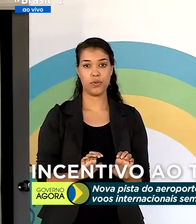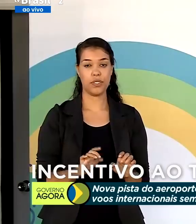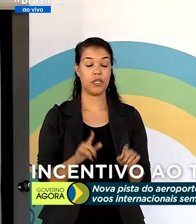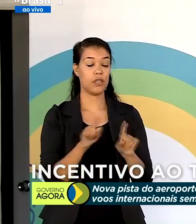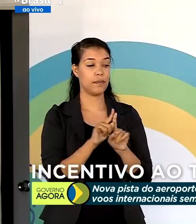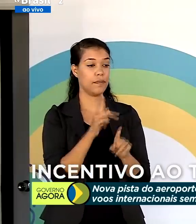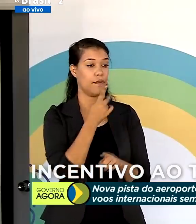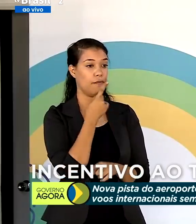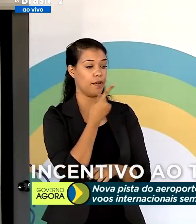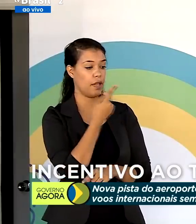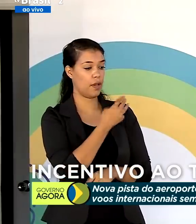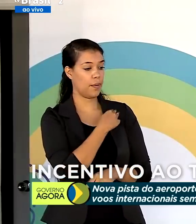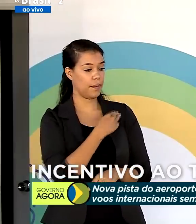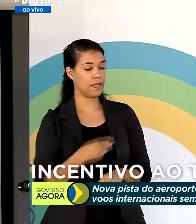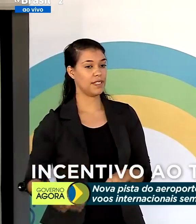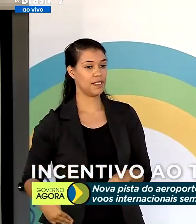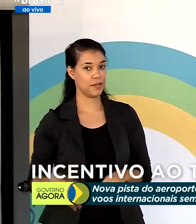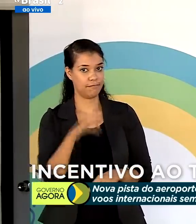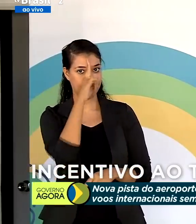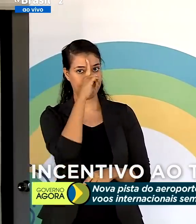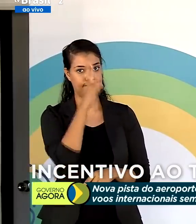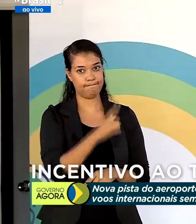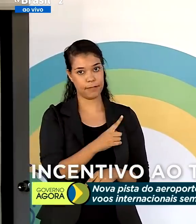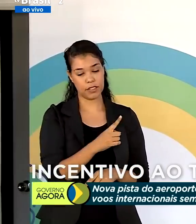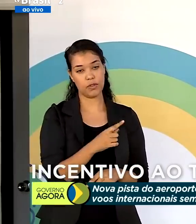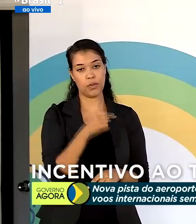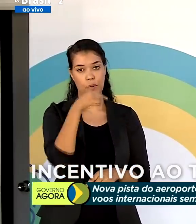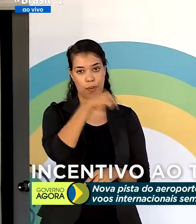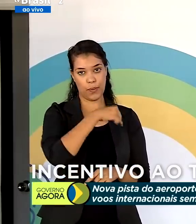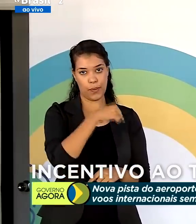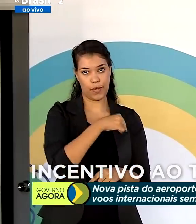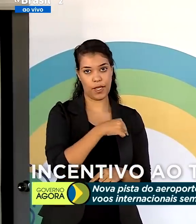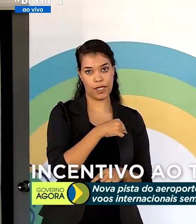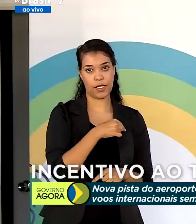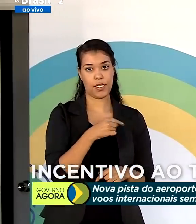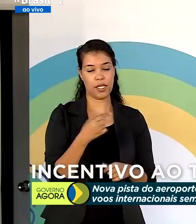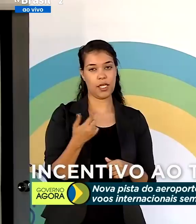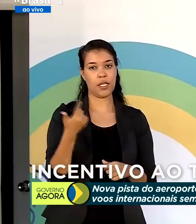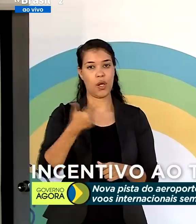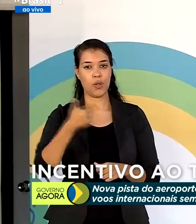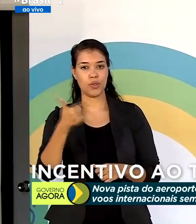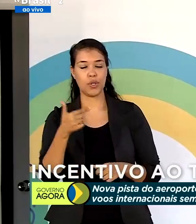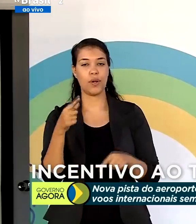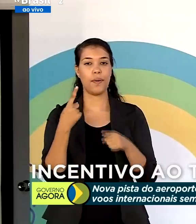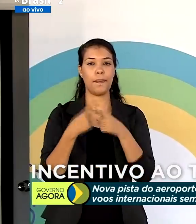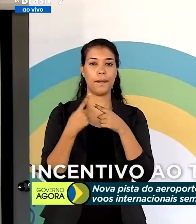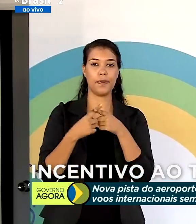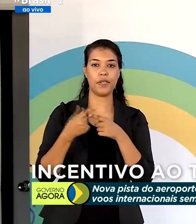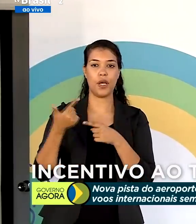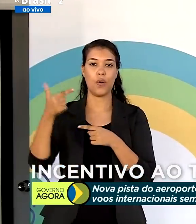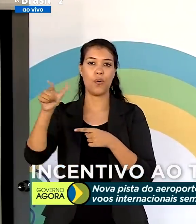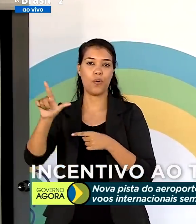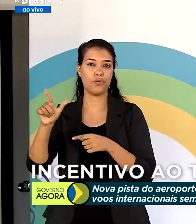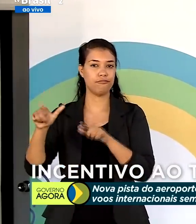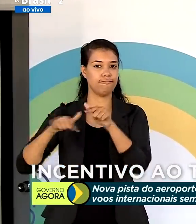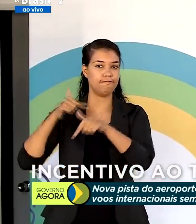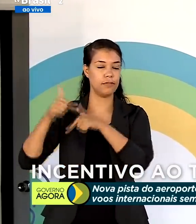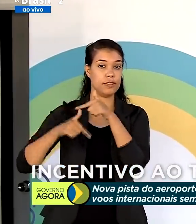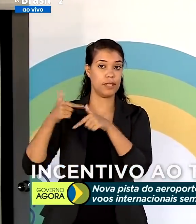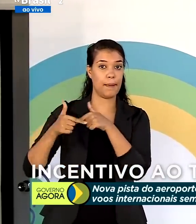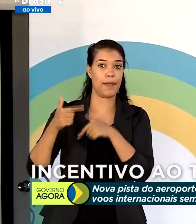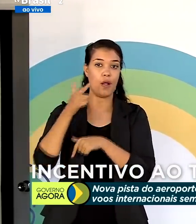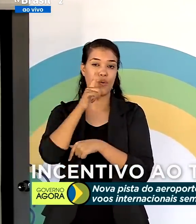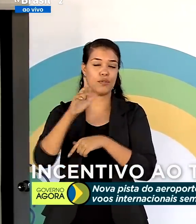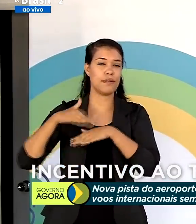02 dele, porque ele está numa missão também que o presidente da República delegou a ele, que é atrair investimentos, que é aquecer nossa economia,